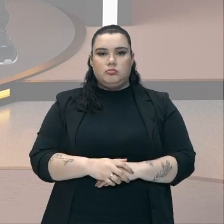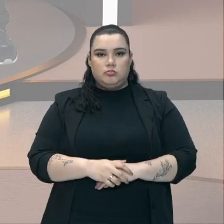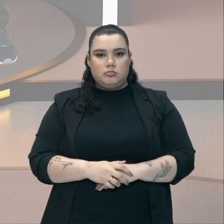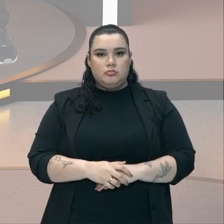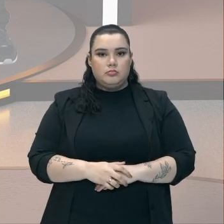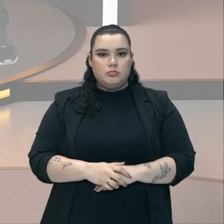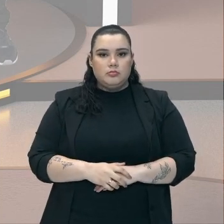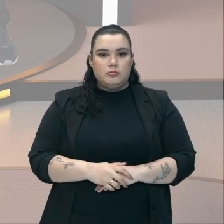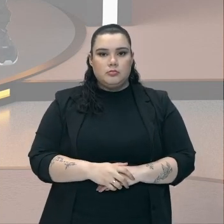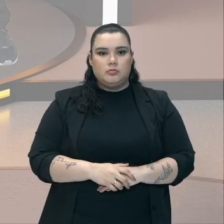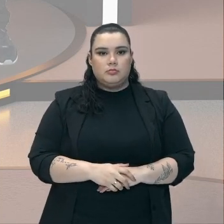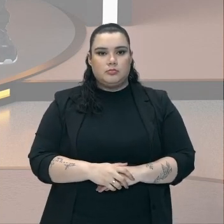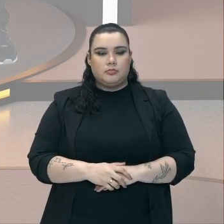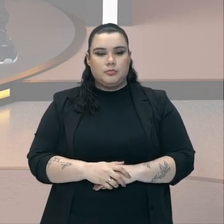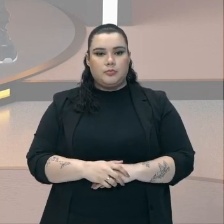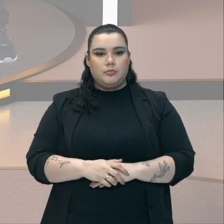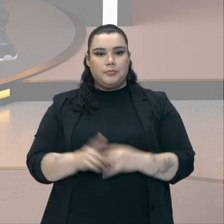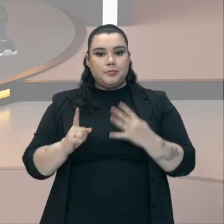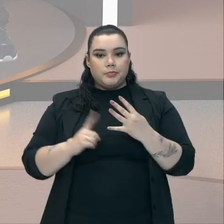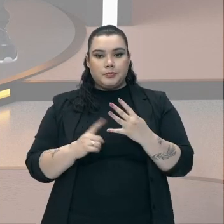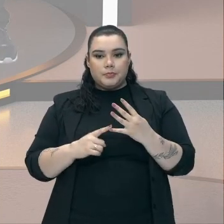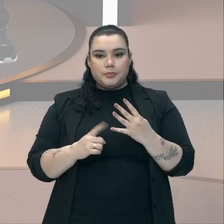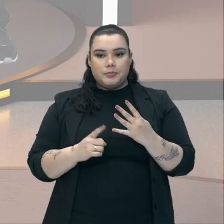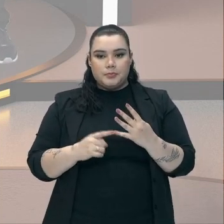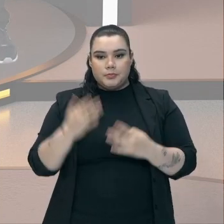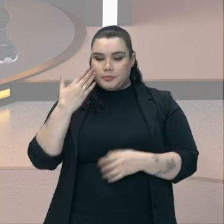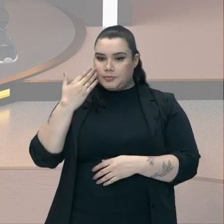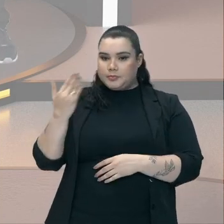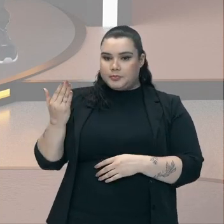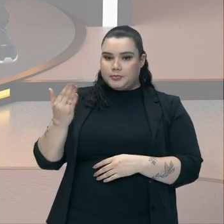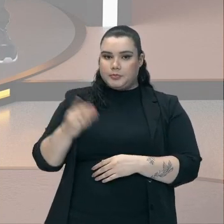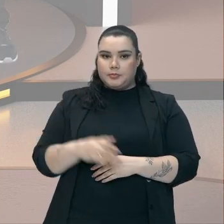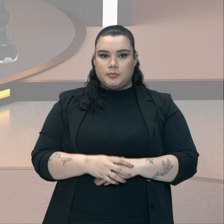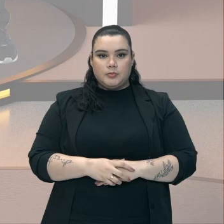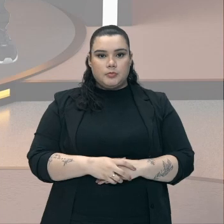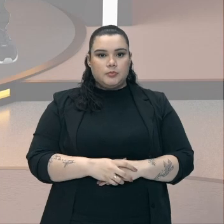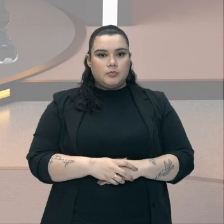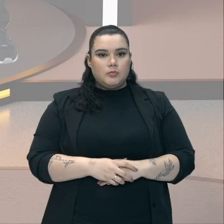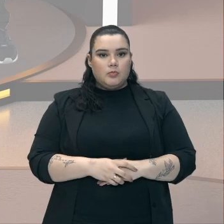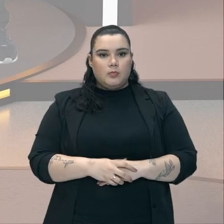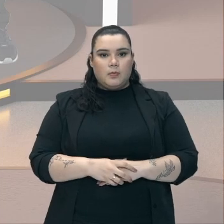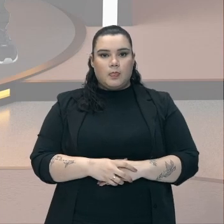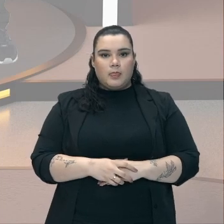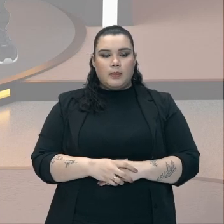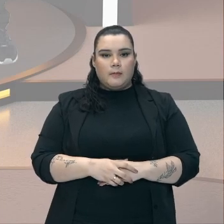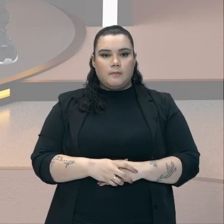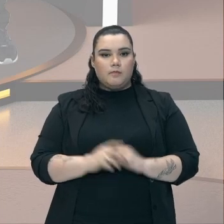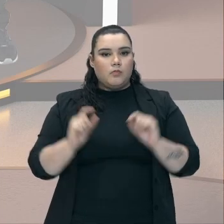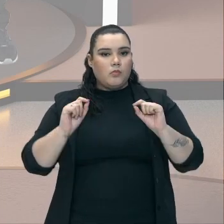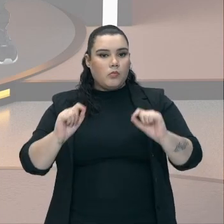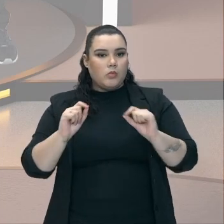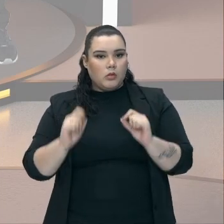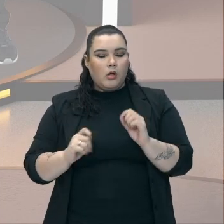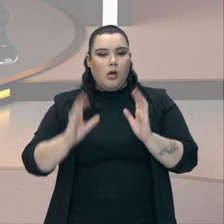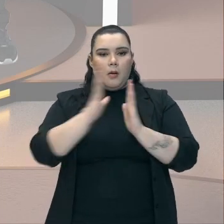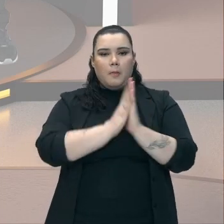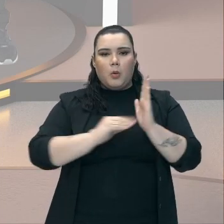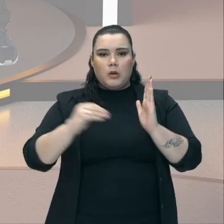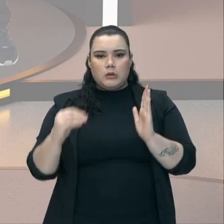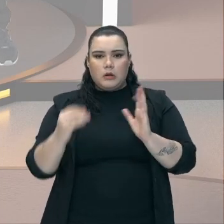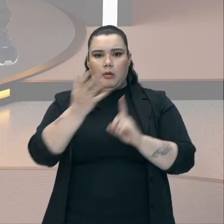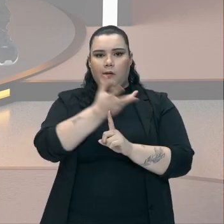minério Vamos adiante gente Próximo ponto Surgiu Surgimento De modelos